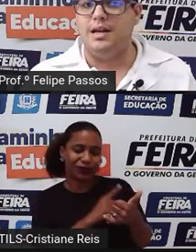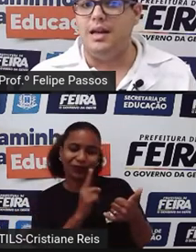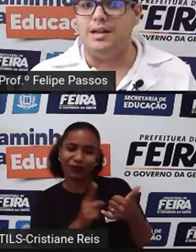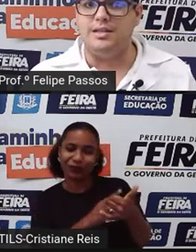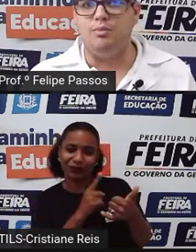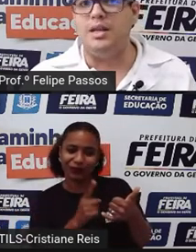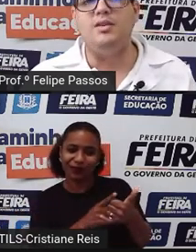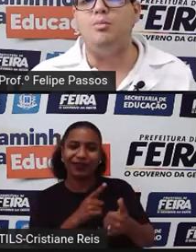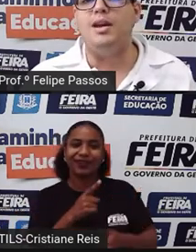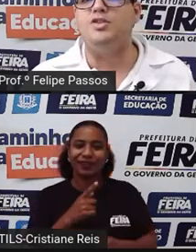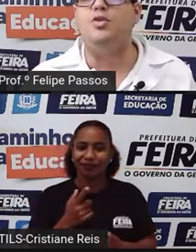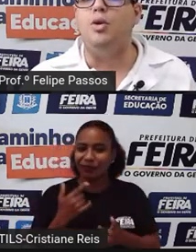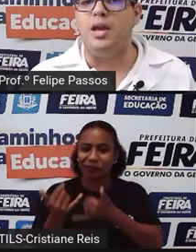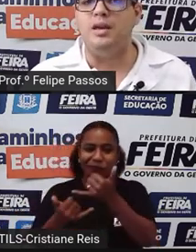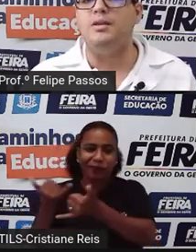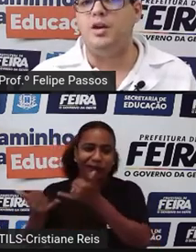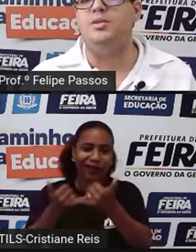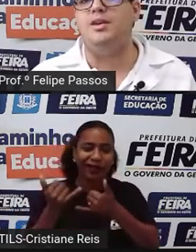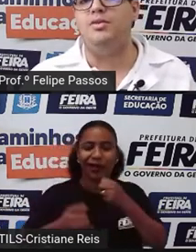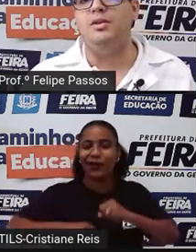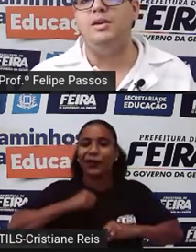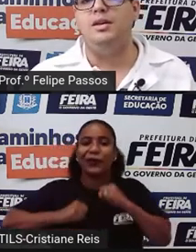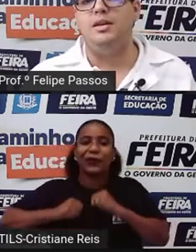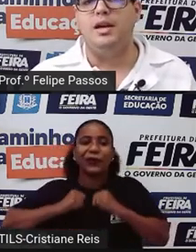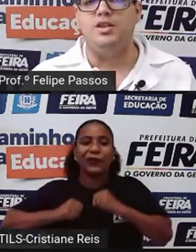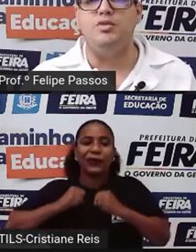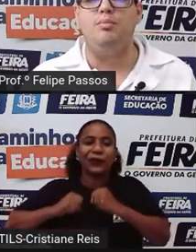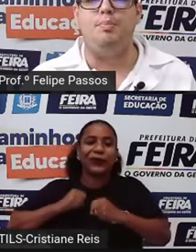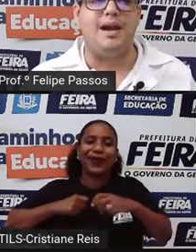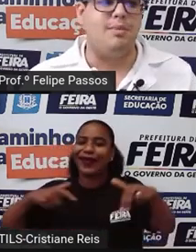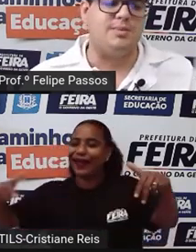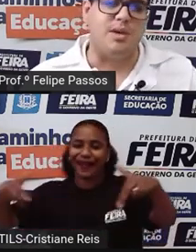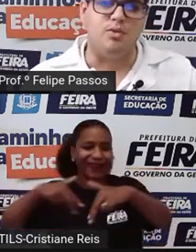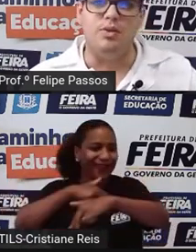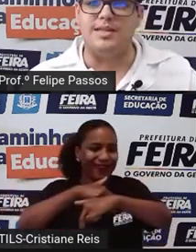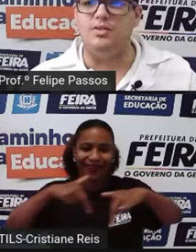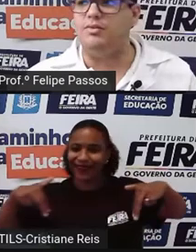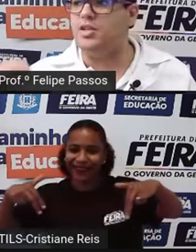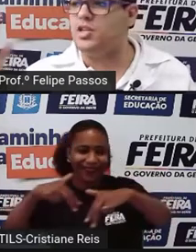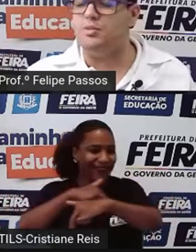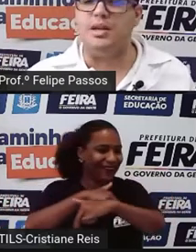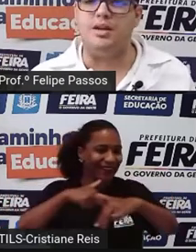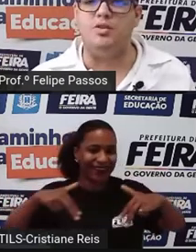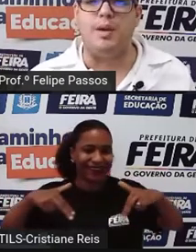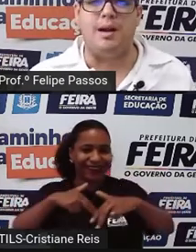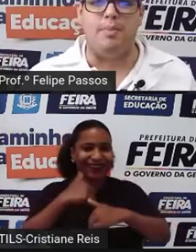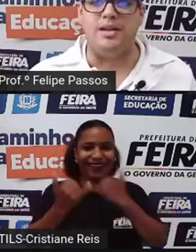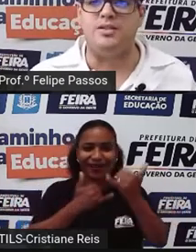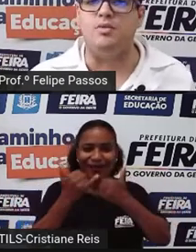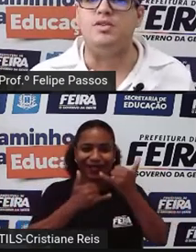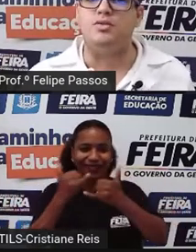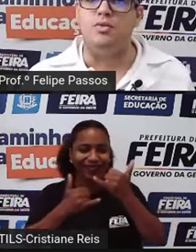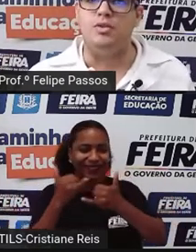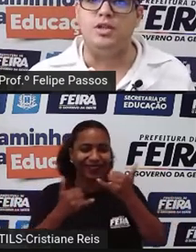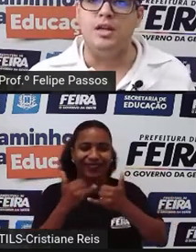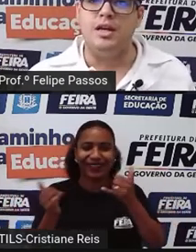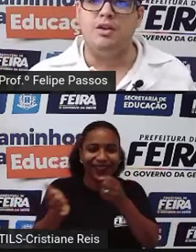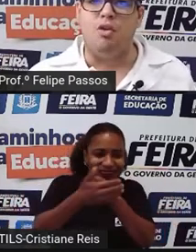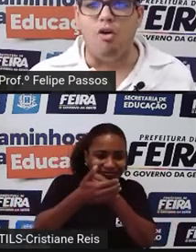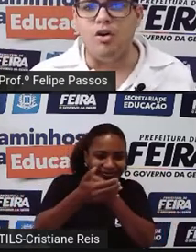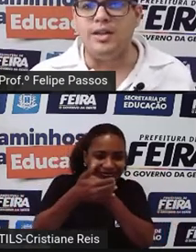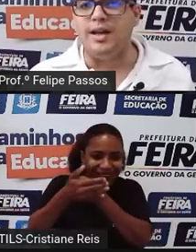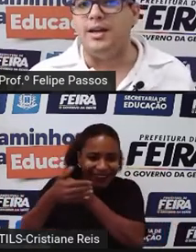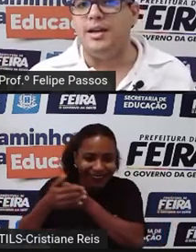elas não brincam mais de correr, já observou? A gente não pega mais picula, você não vê gente brincando de pega-pega, esconde-esconde,